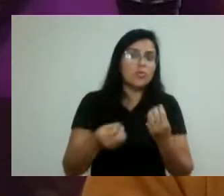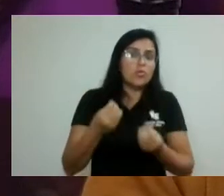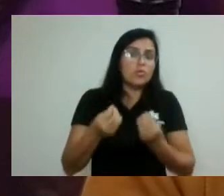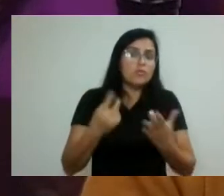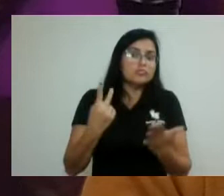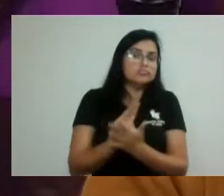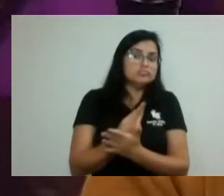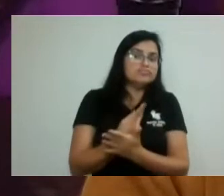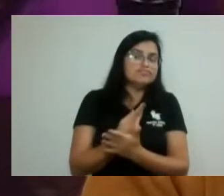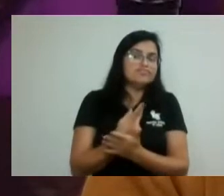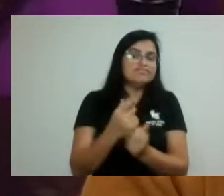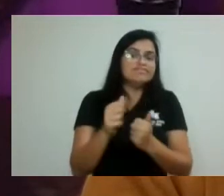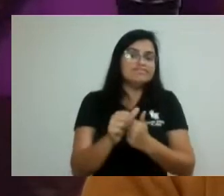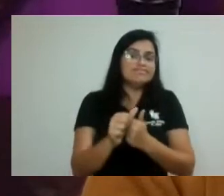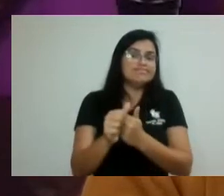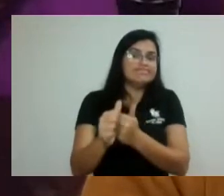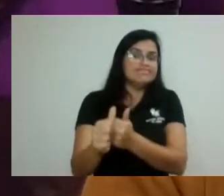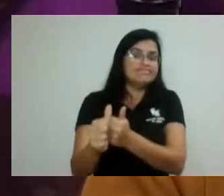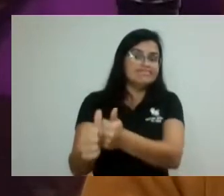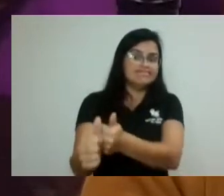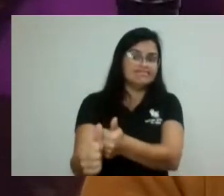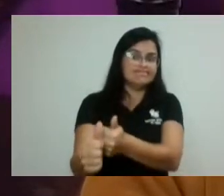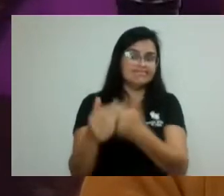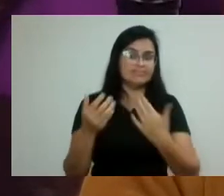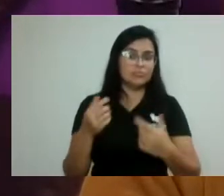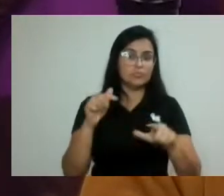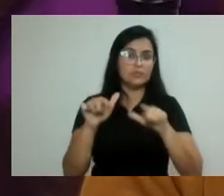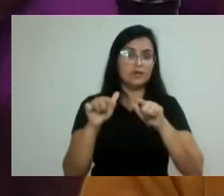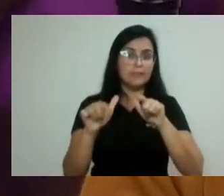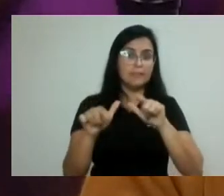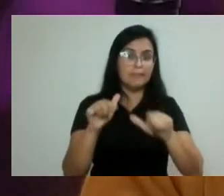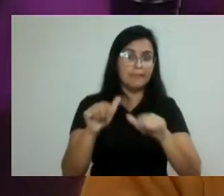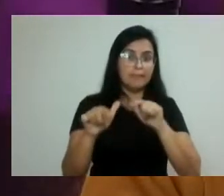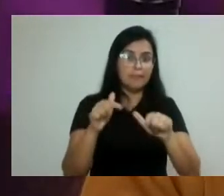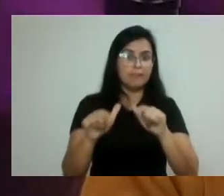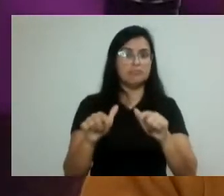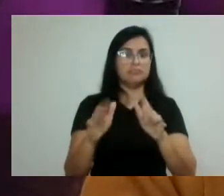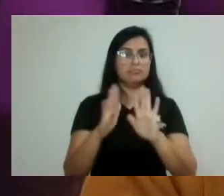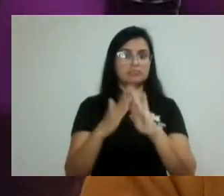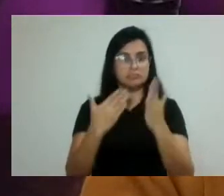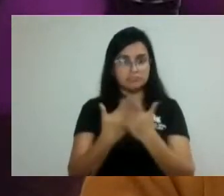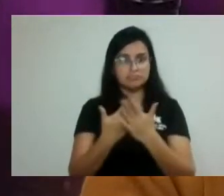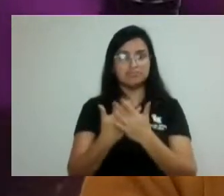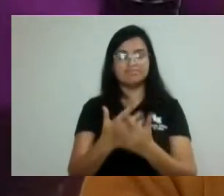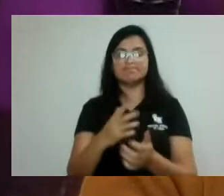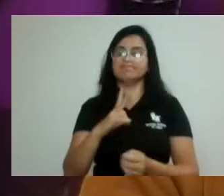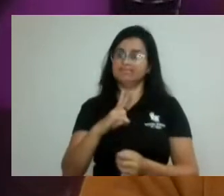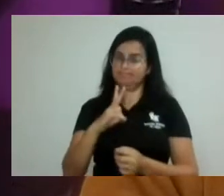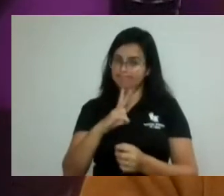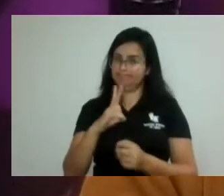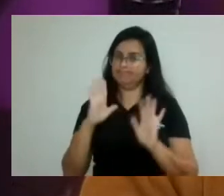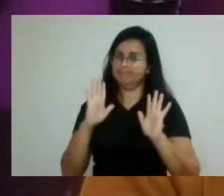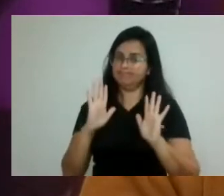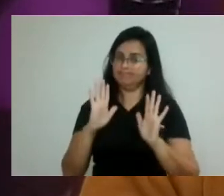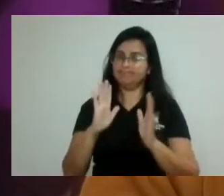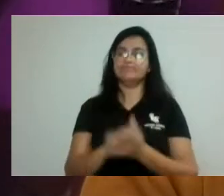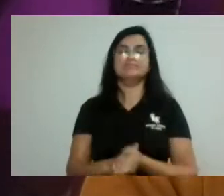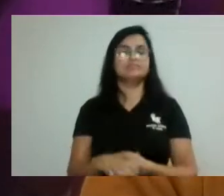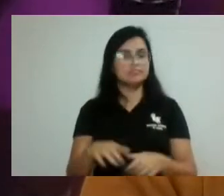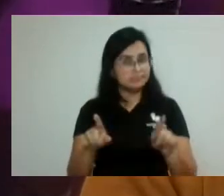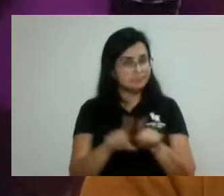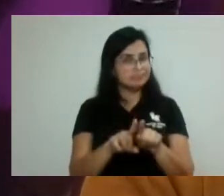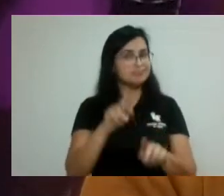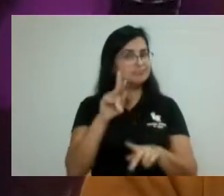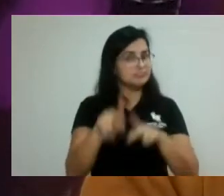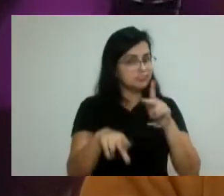trabalho deles nas unidades particulares, na pública, em todos os sentidos, porque isso é uma